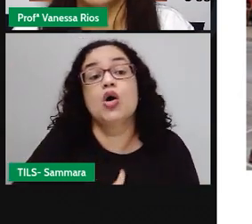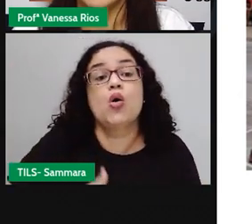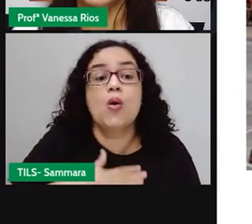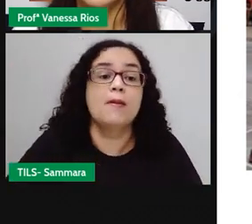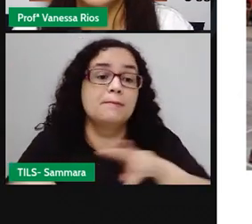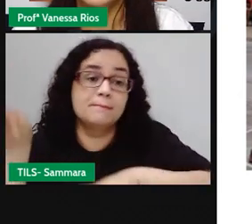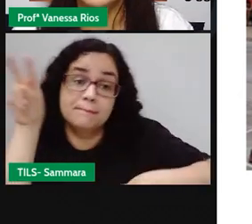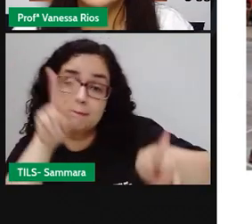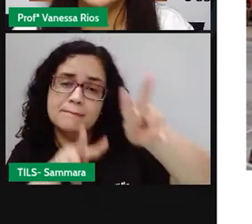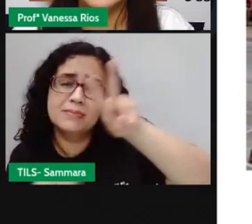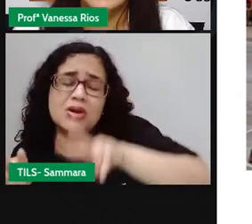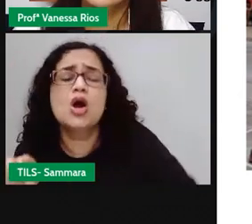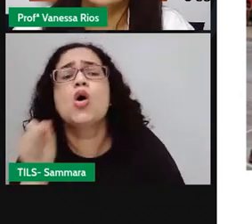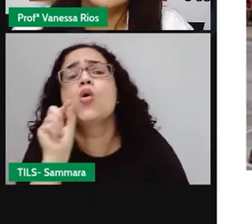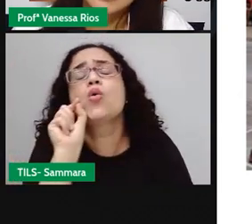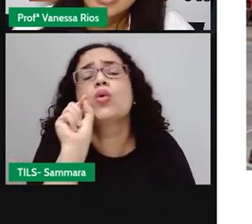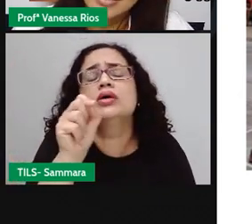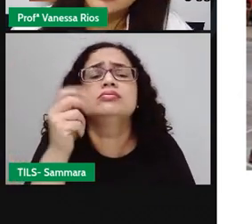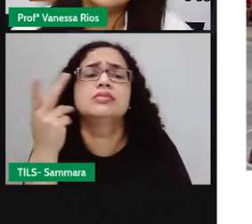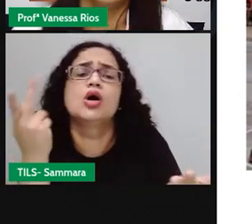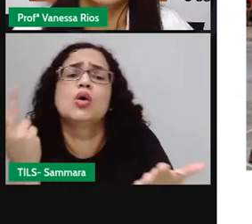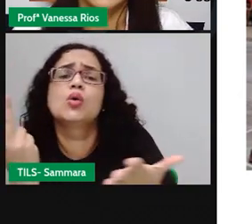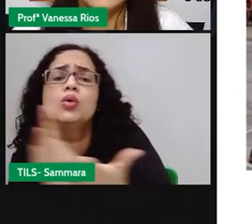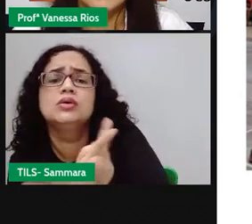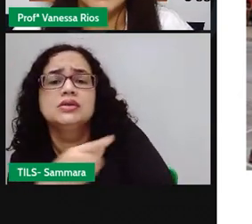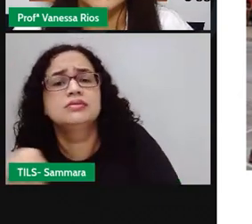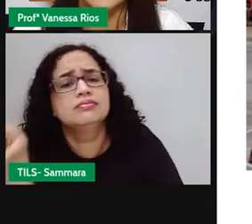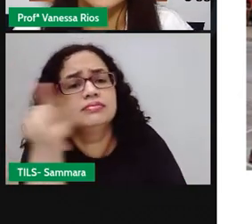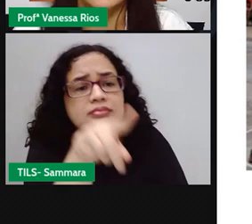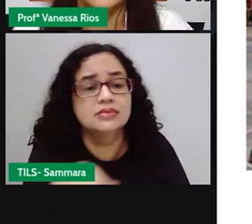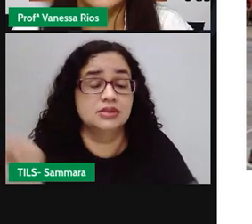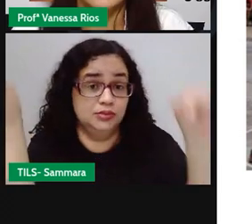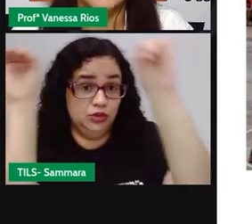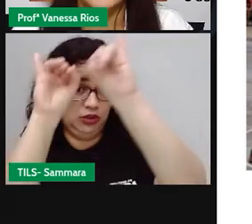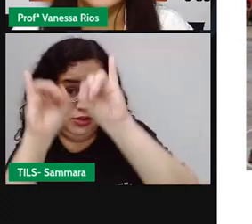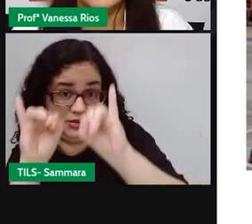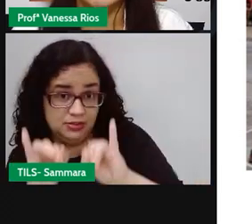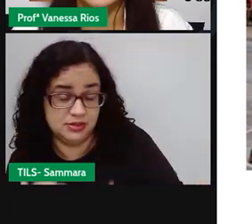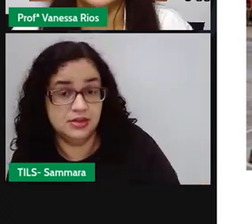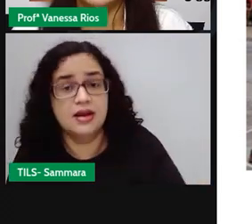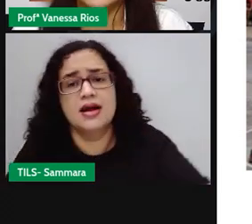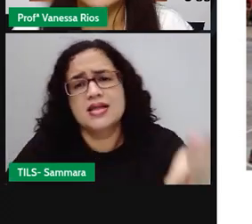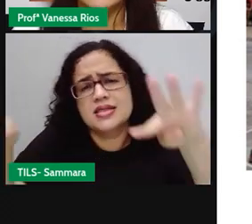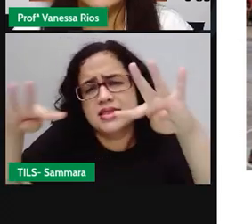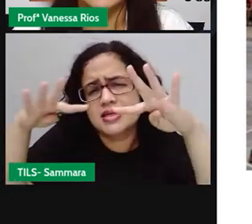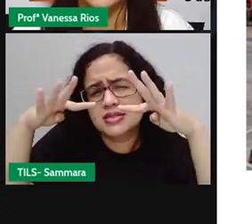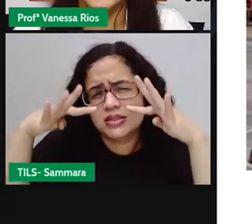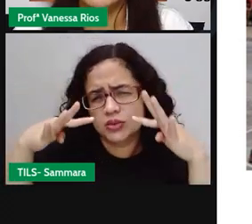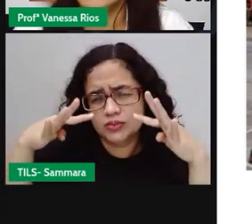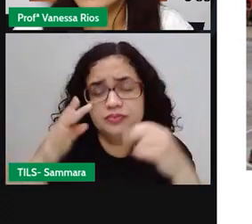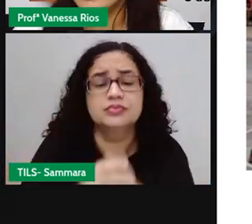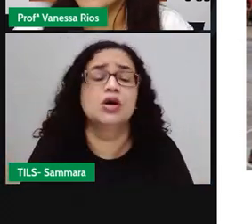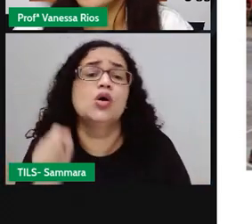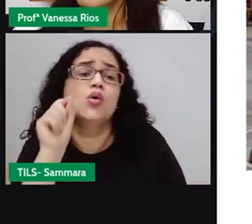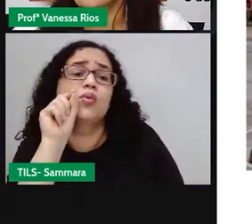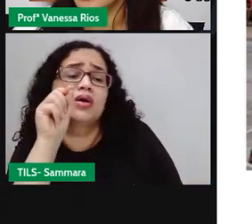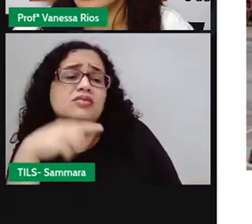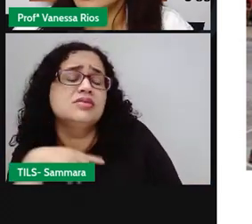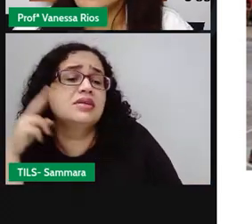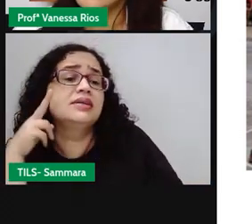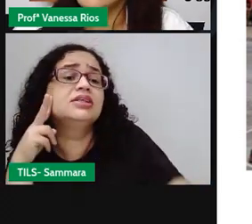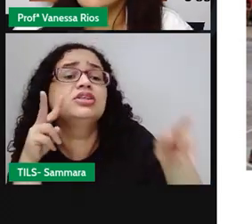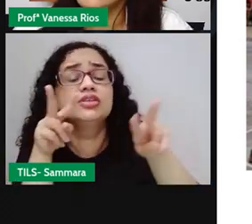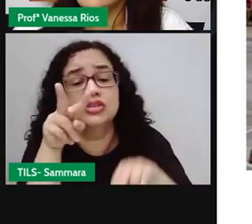observassem o que está acontecendo nessa imagem. Prestem aí bastante atenção. O é que vocês estão